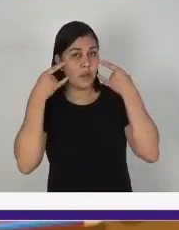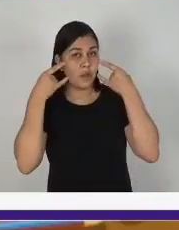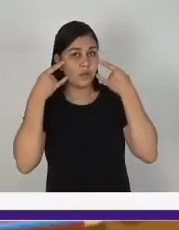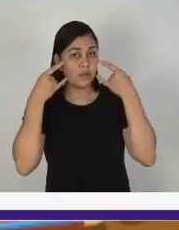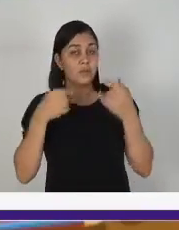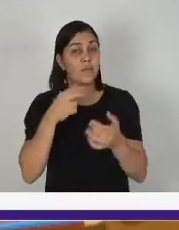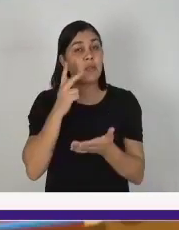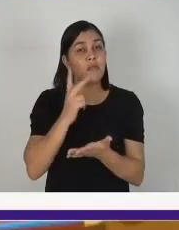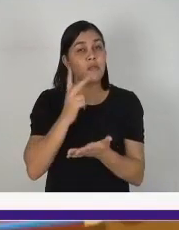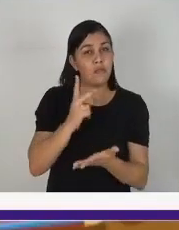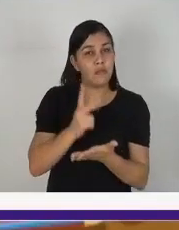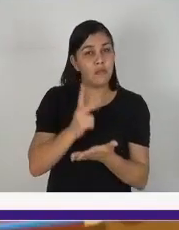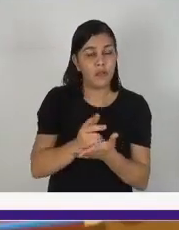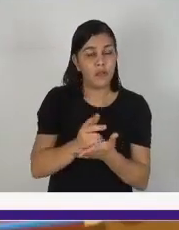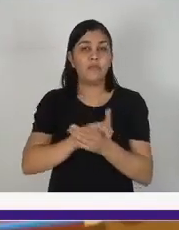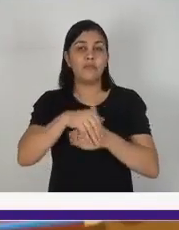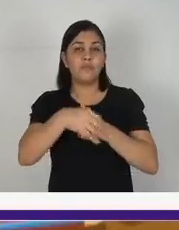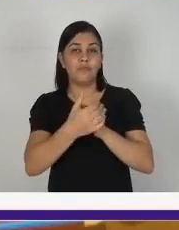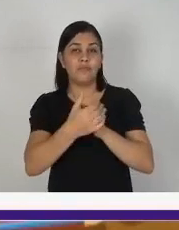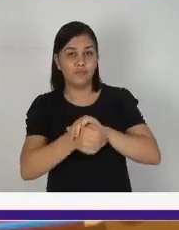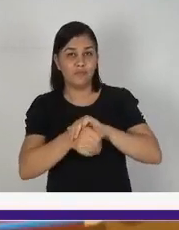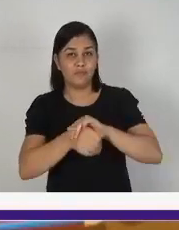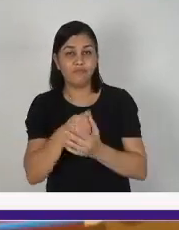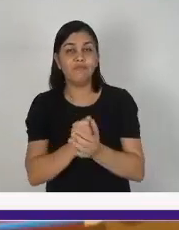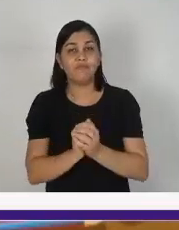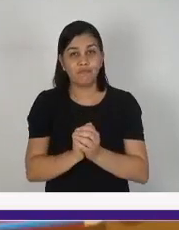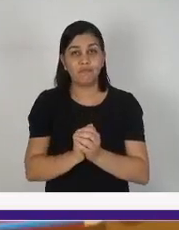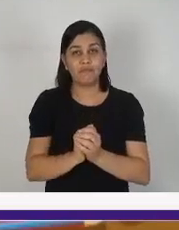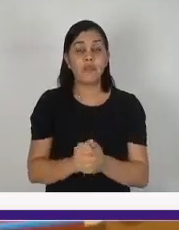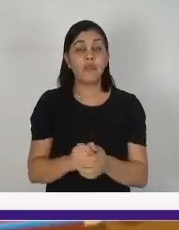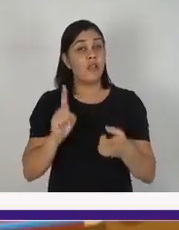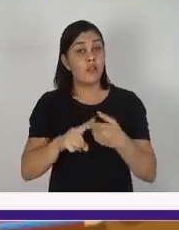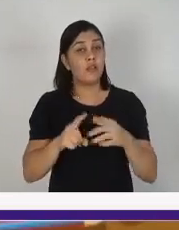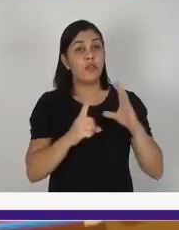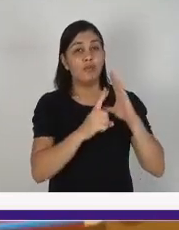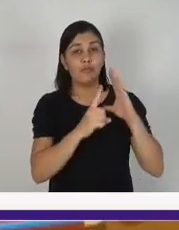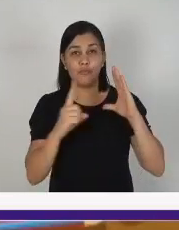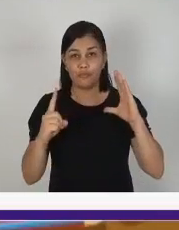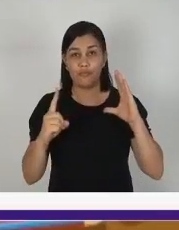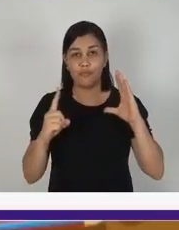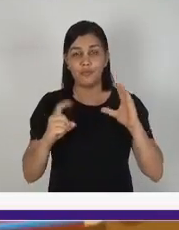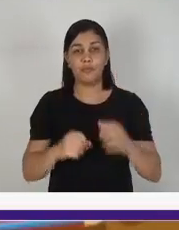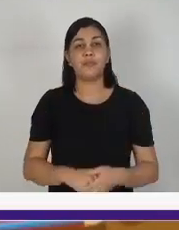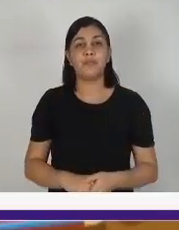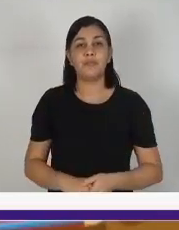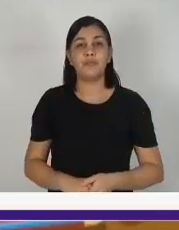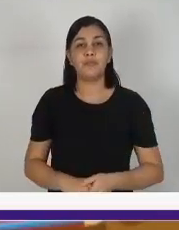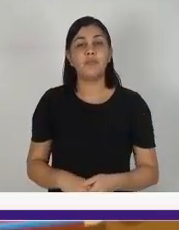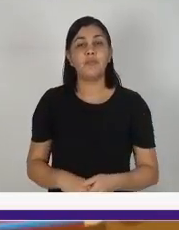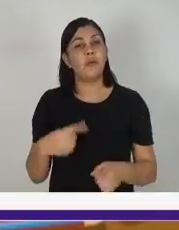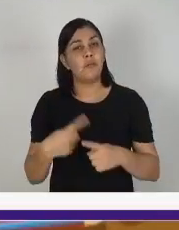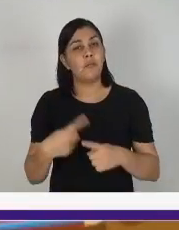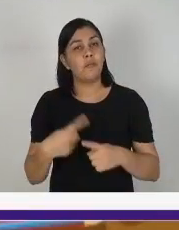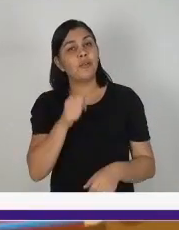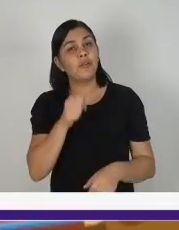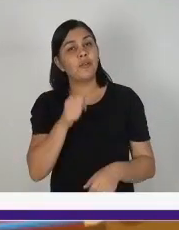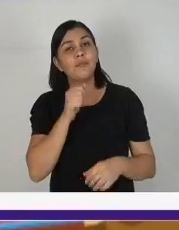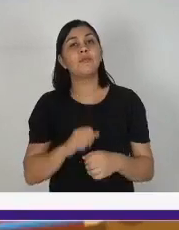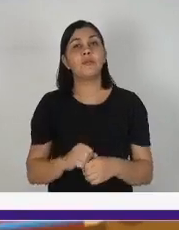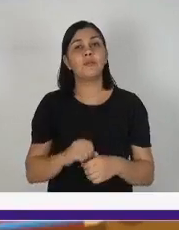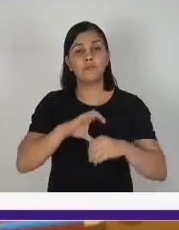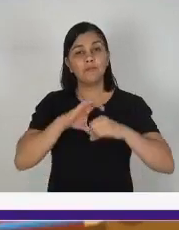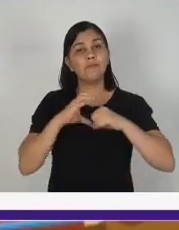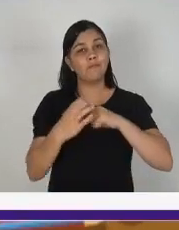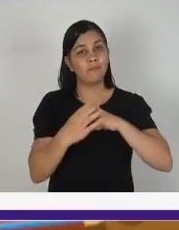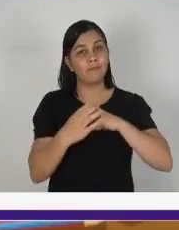suas mãozinhas e mantenha o distanciamento social. Ainda estamos em pandemia. Fique em segurança